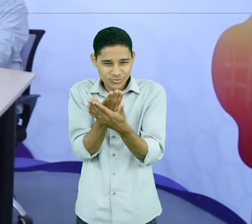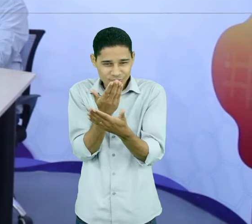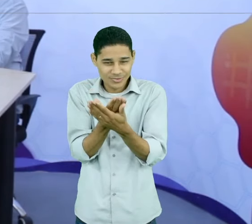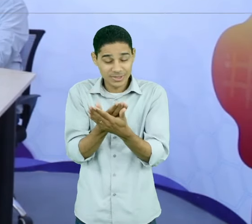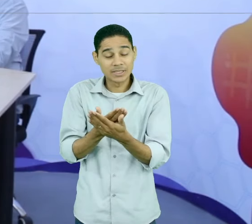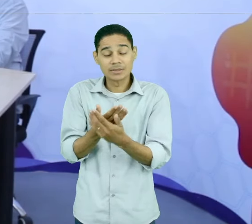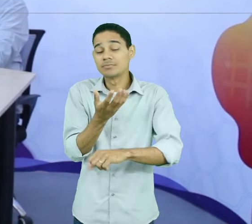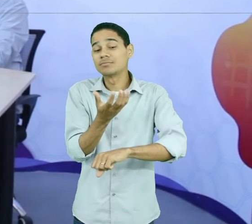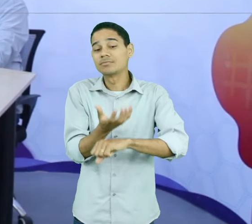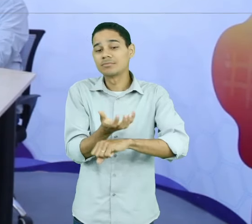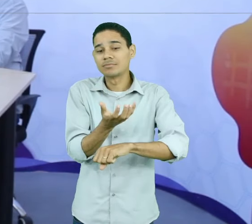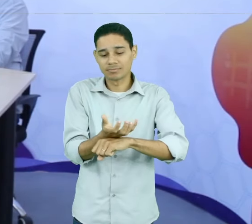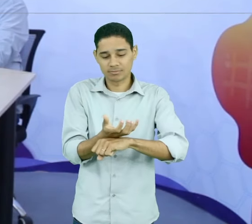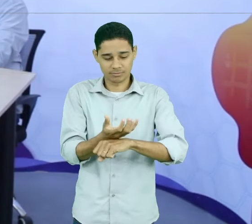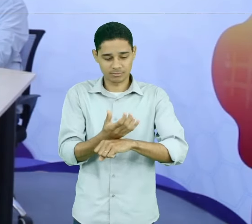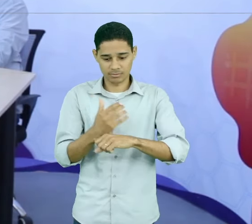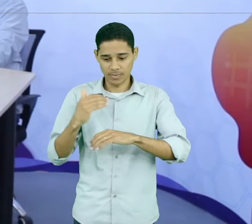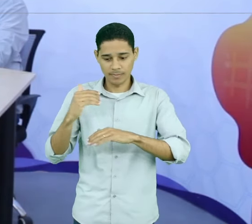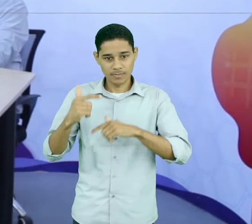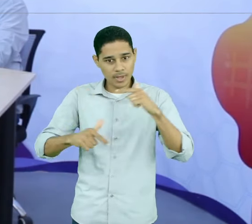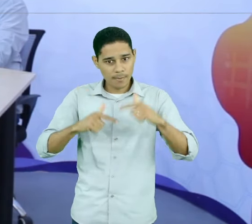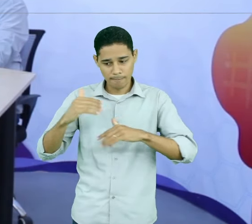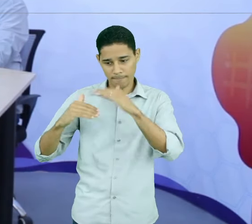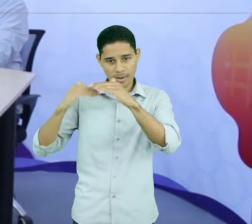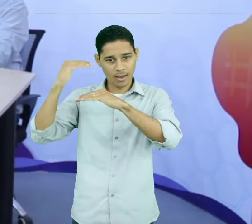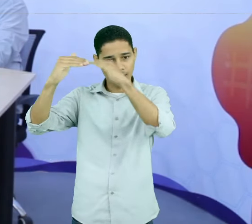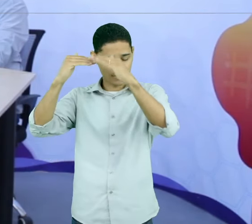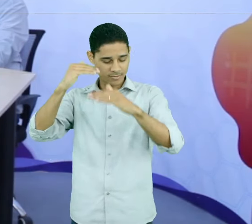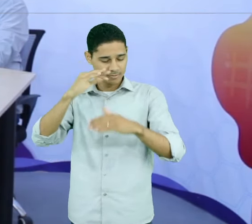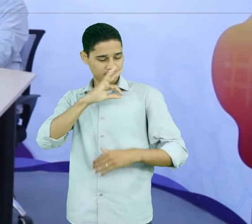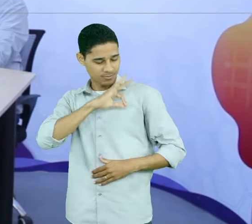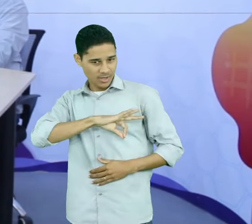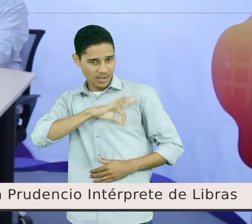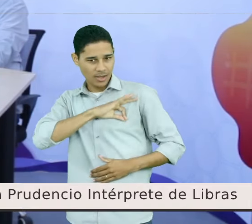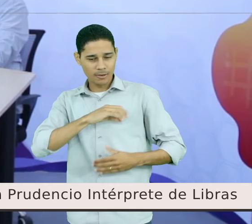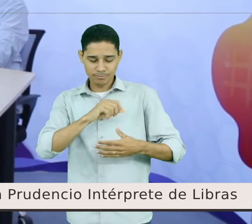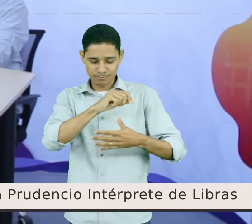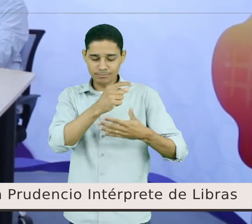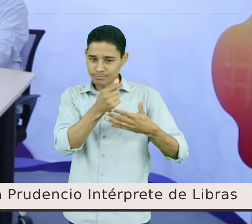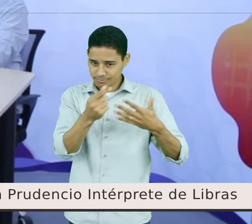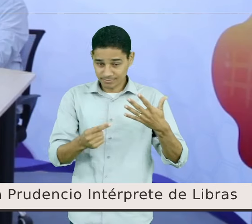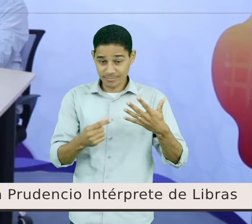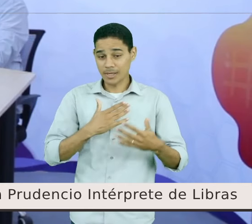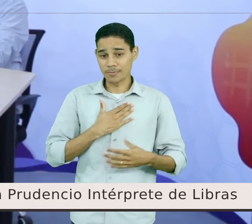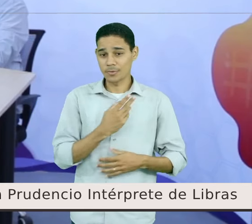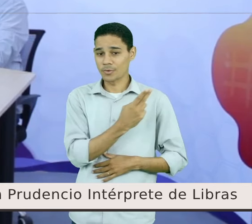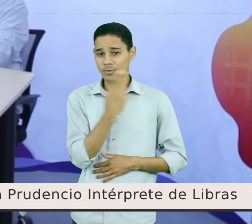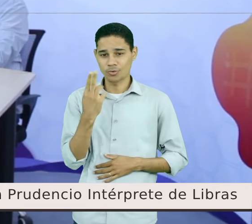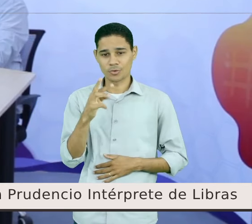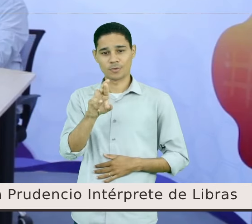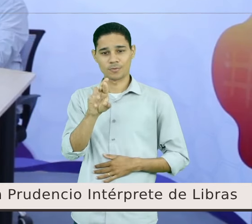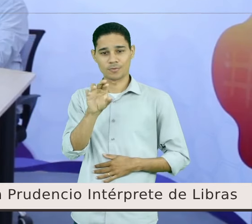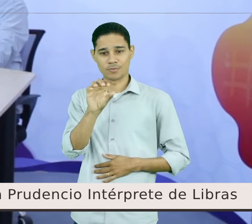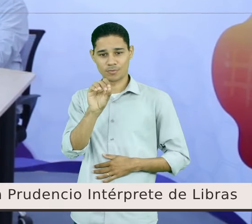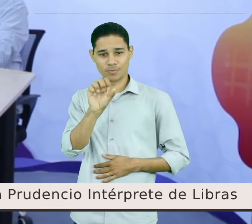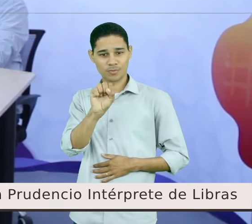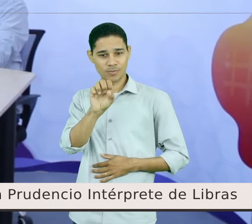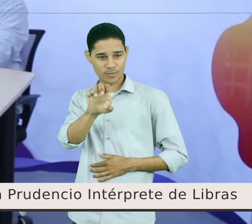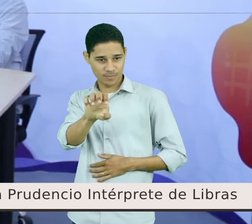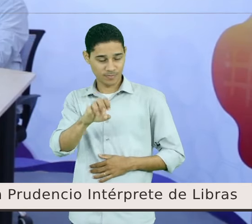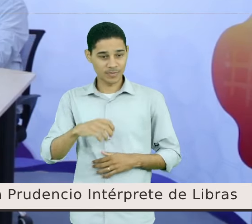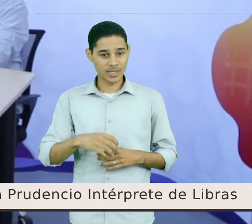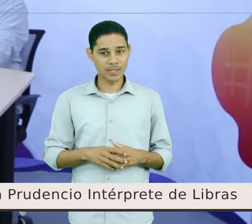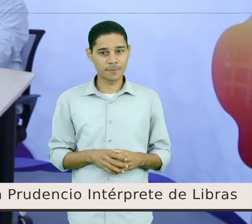Cargos e Salários e Benefícios. Eu sou Rose Xavier, a professora que está com você